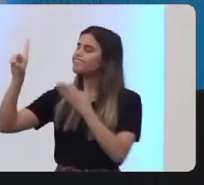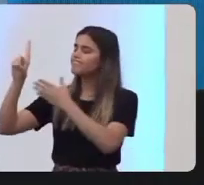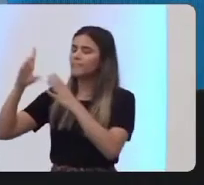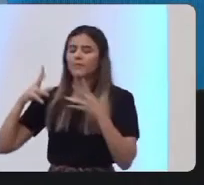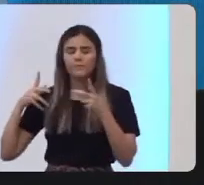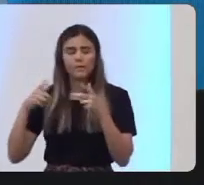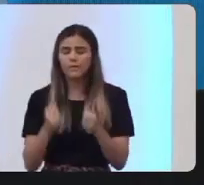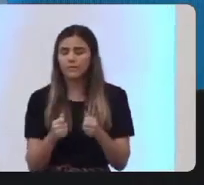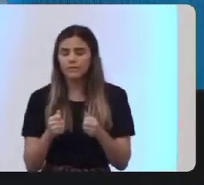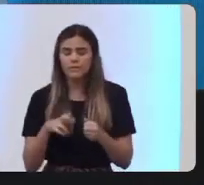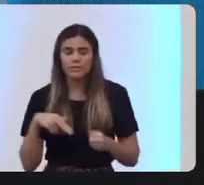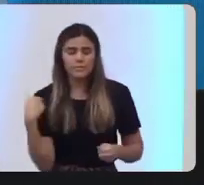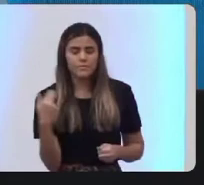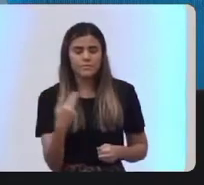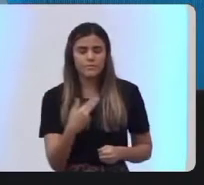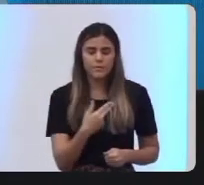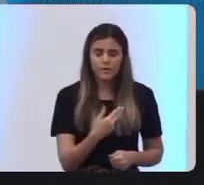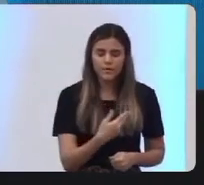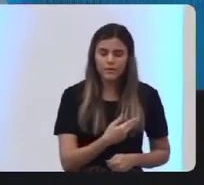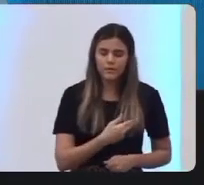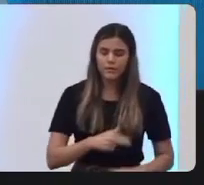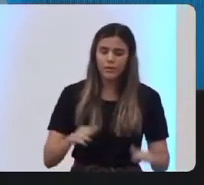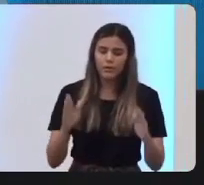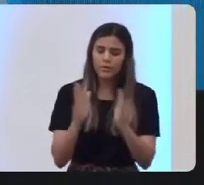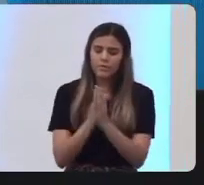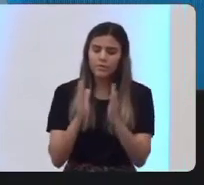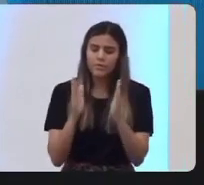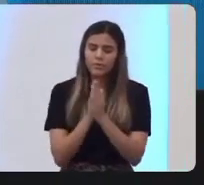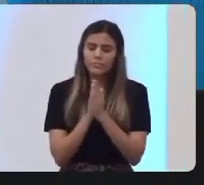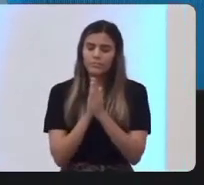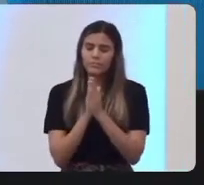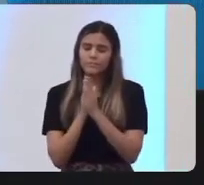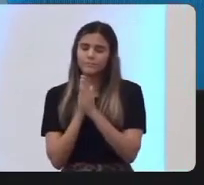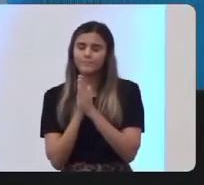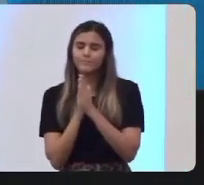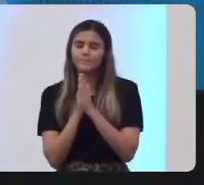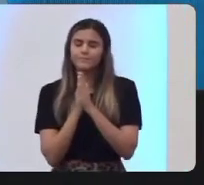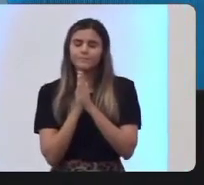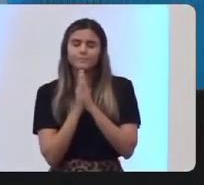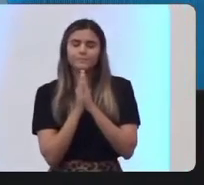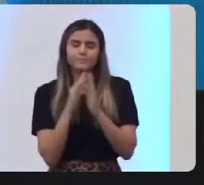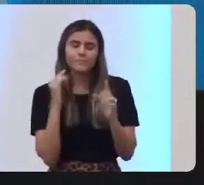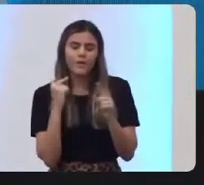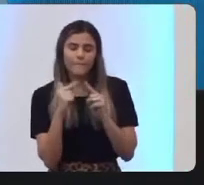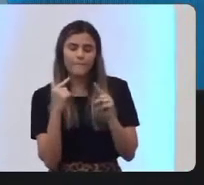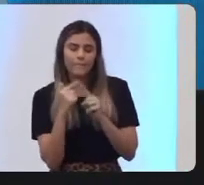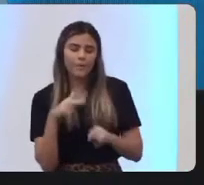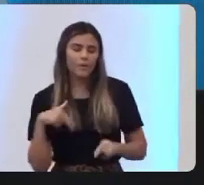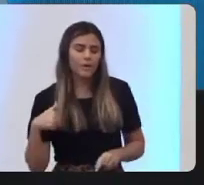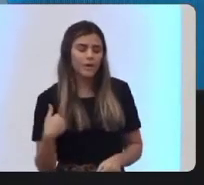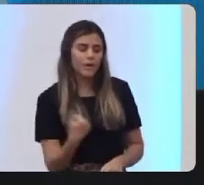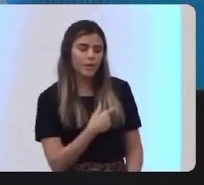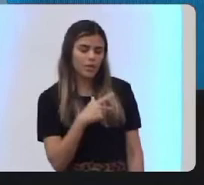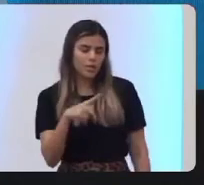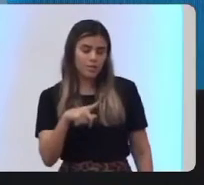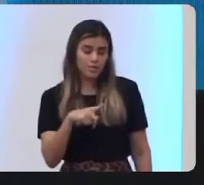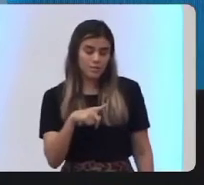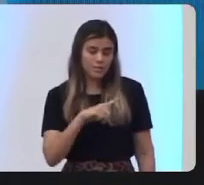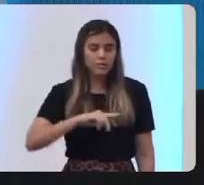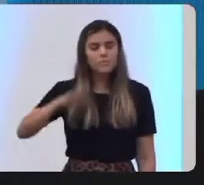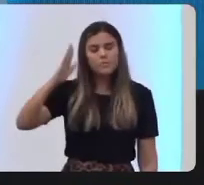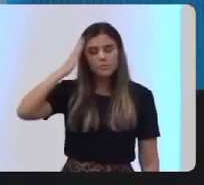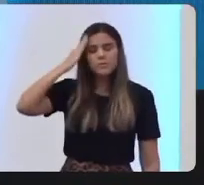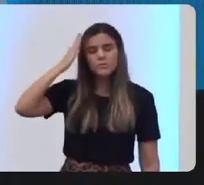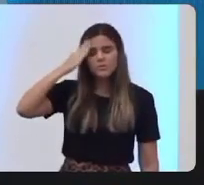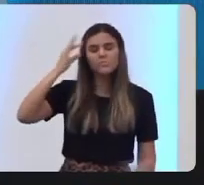E a Ti nós elevamos, ó Pai, a nossa oração. Porque nós temos, Senhor, a convicção